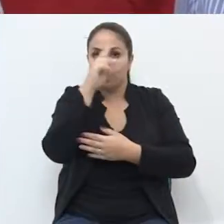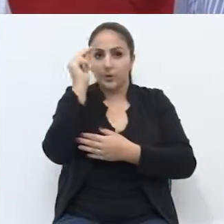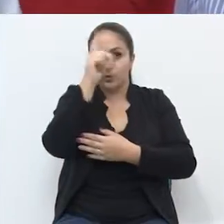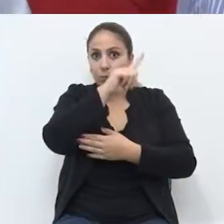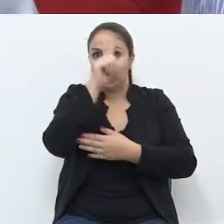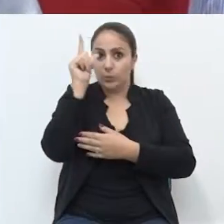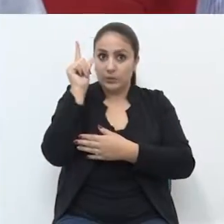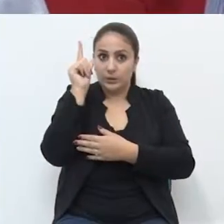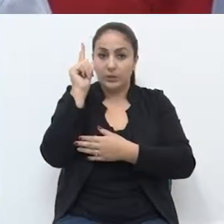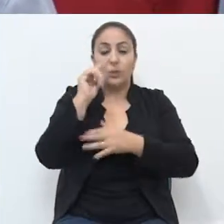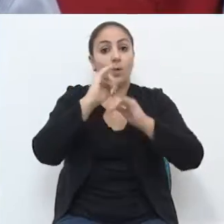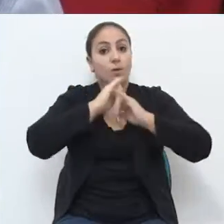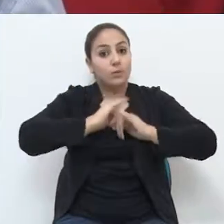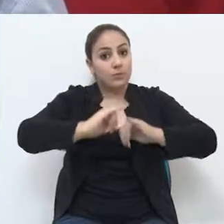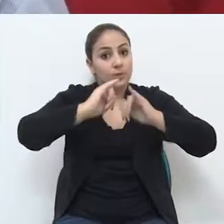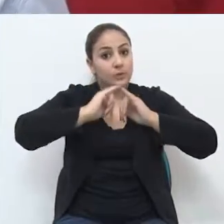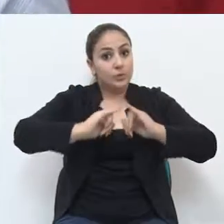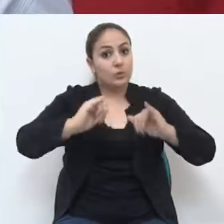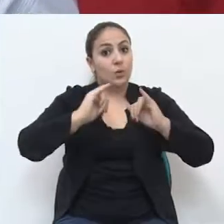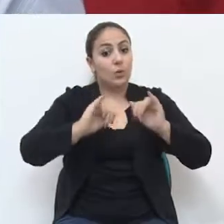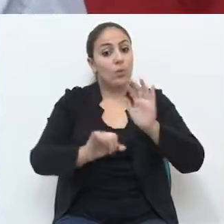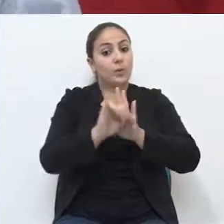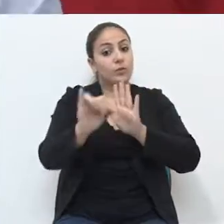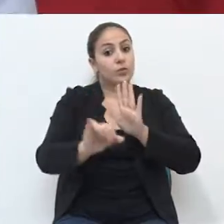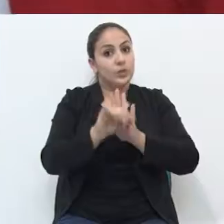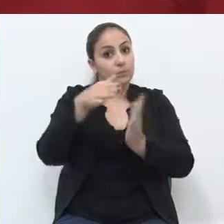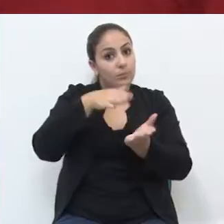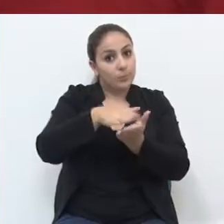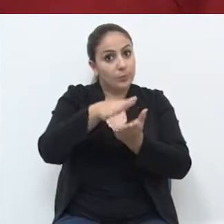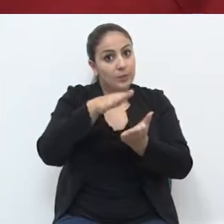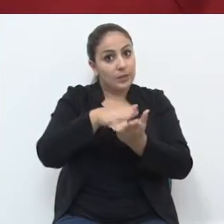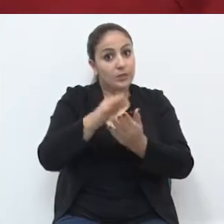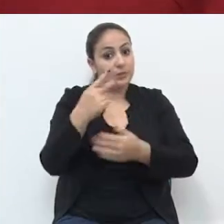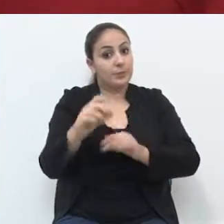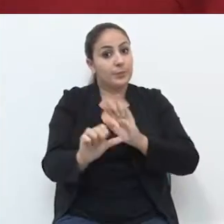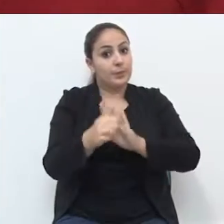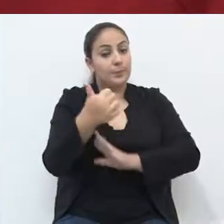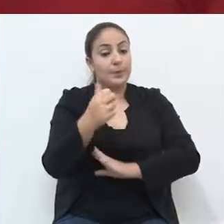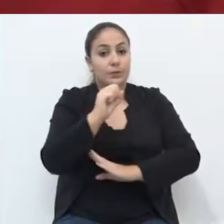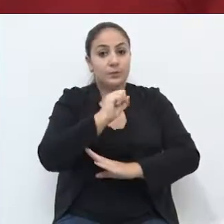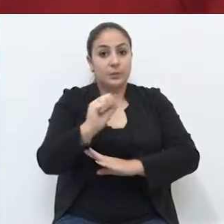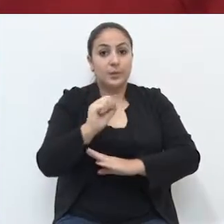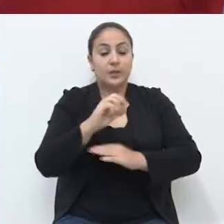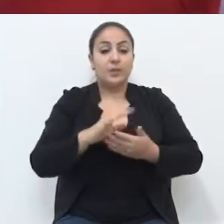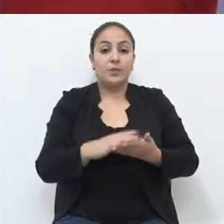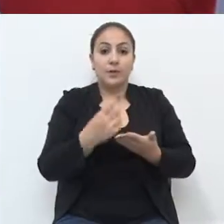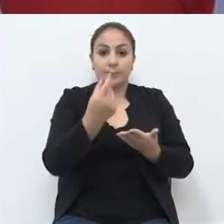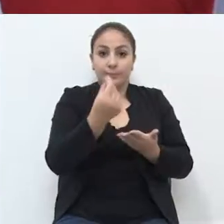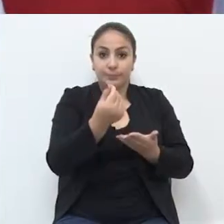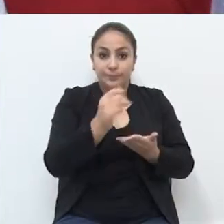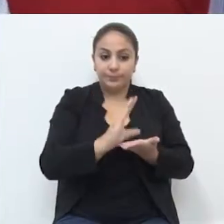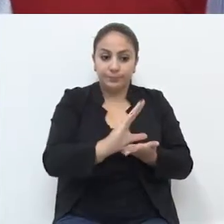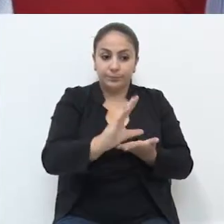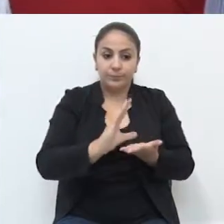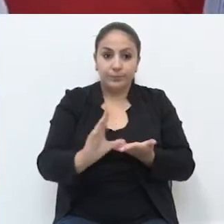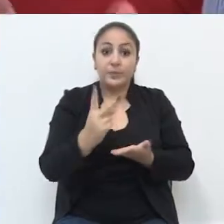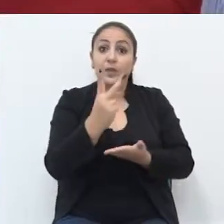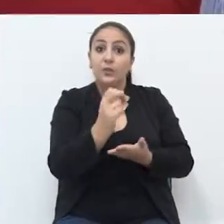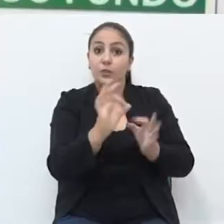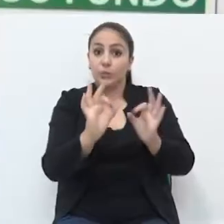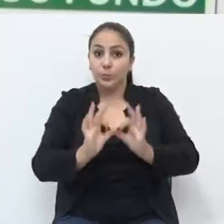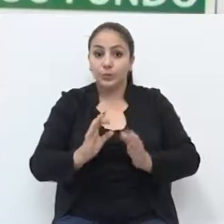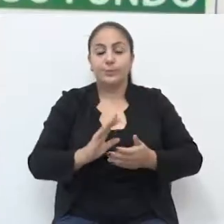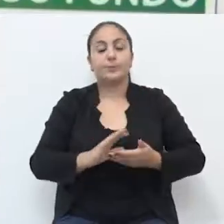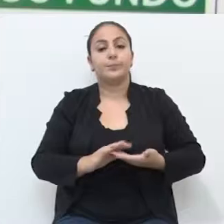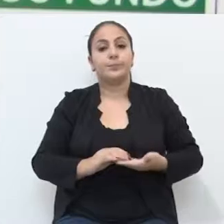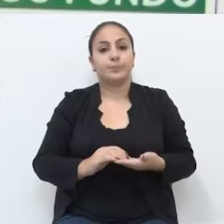O prefeito, Luciano Azevedo, comunicou o lançamento do edital, que neste primeiro semestre vai custear 20 projetos.